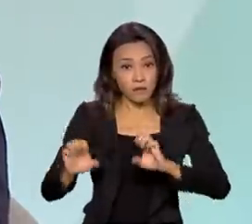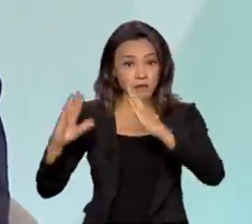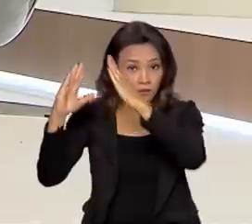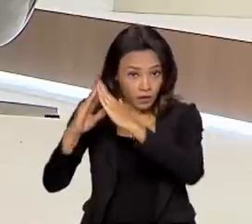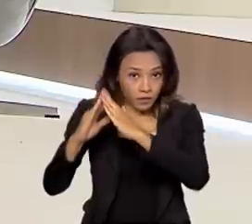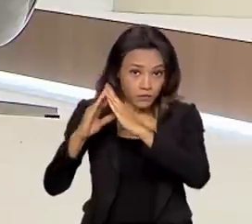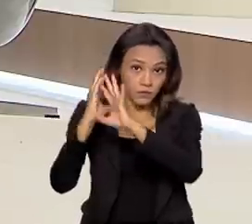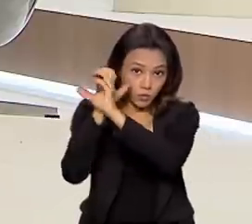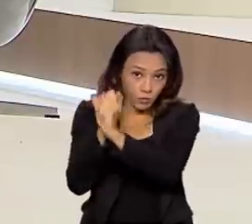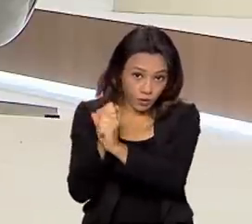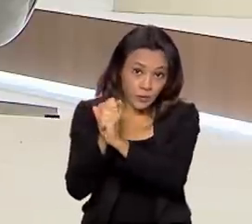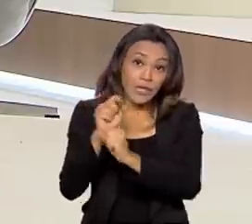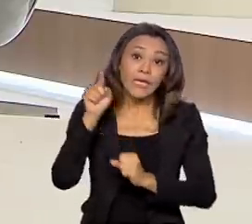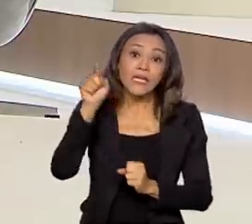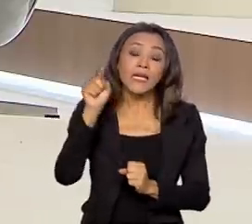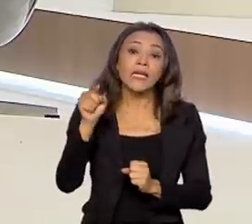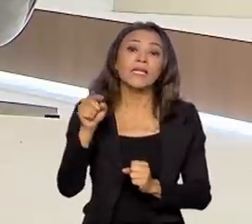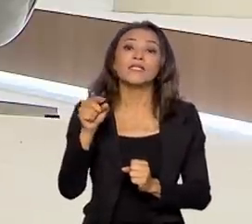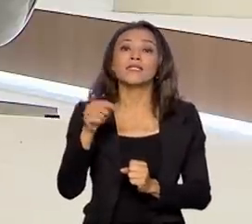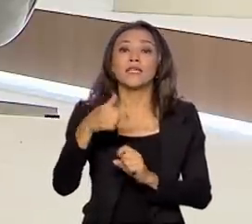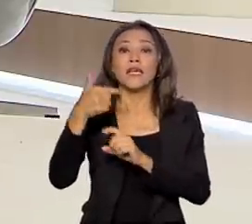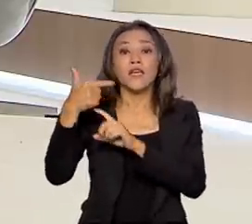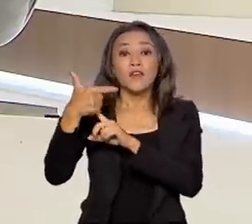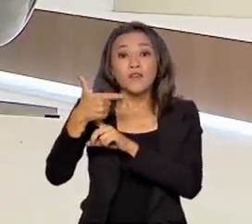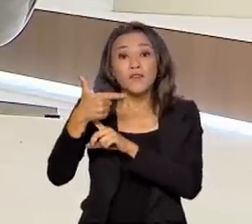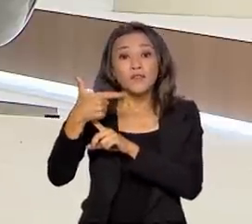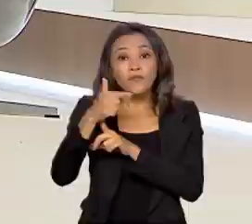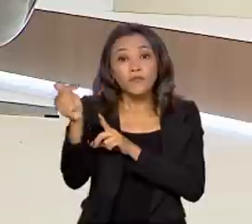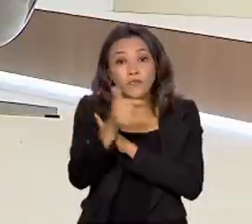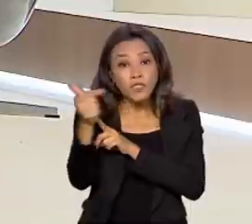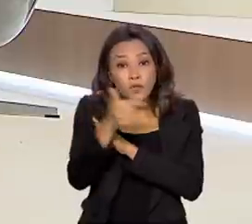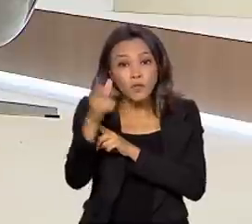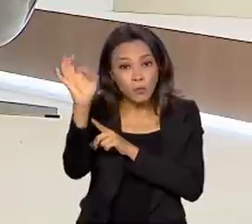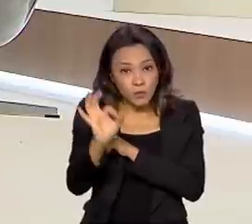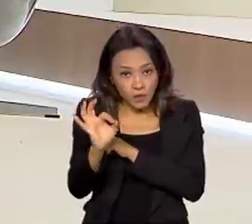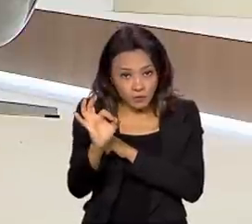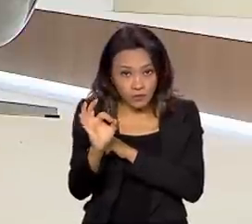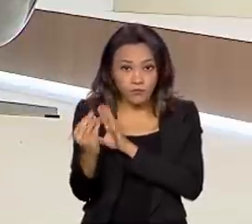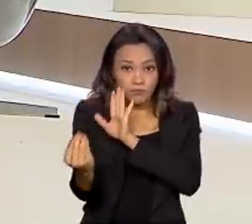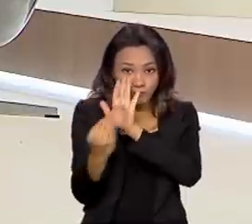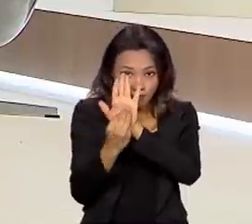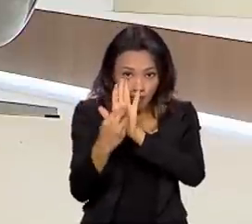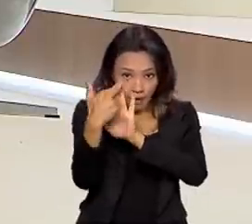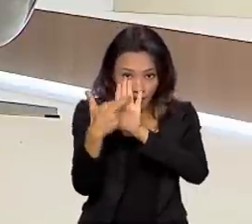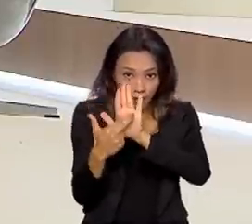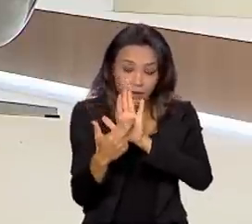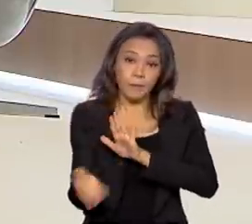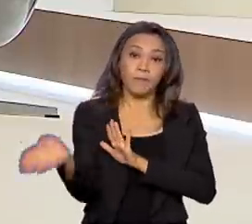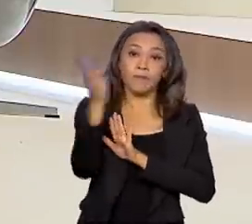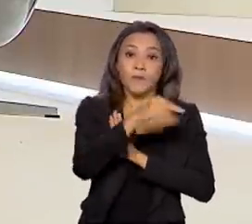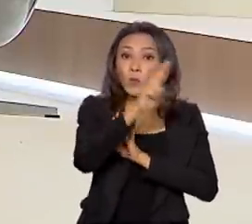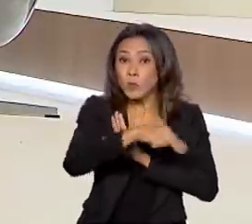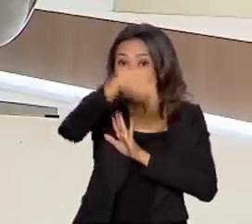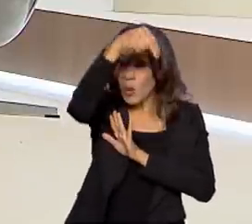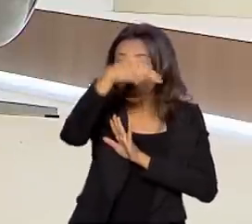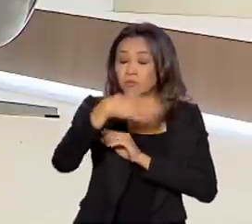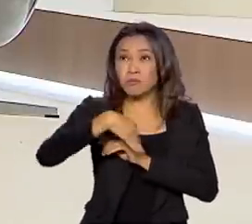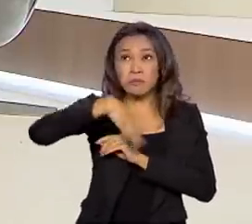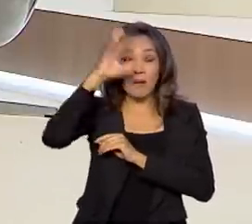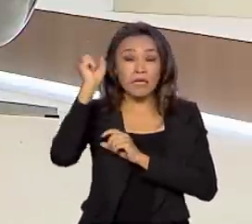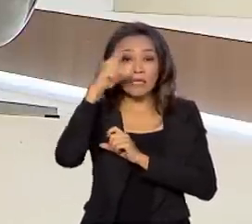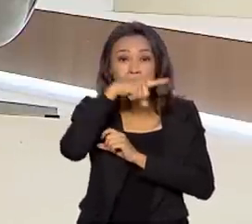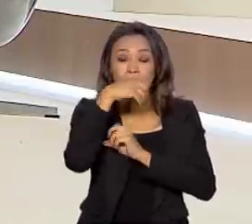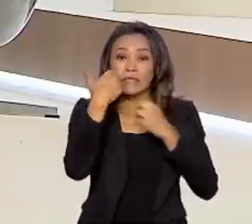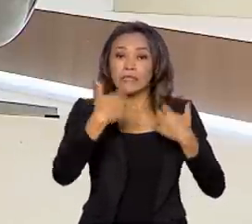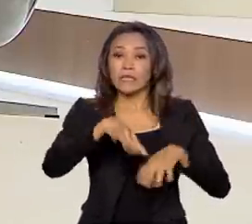E eles consomem ao redor de 22%. O estado do Norte é mais complexo. Ele representa